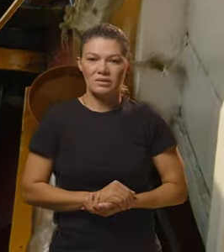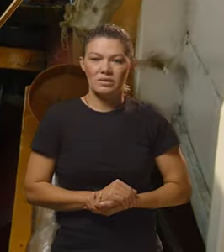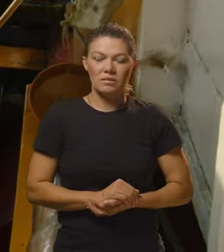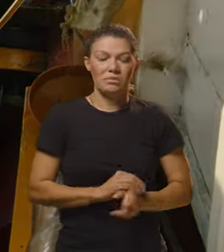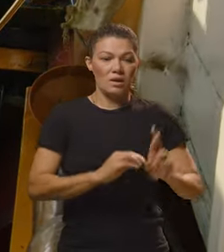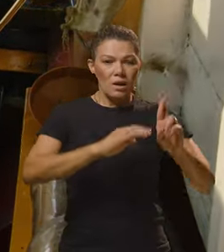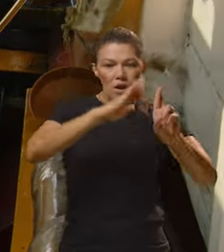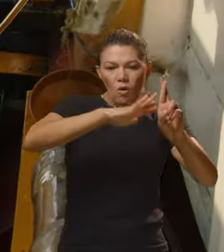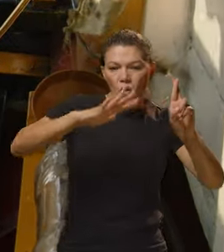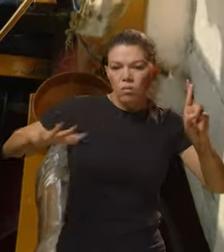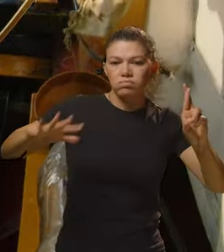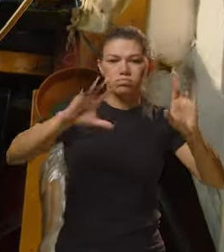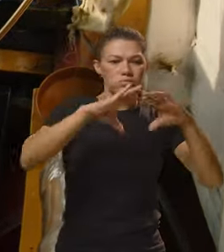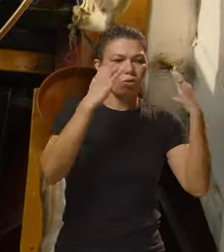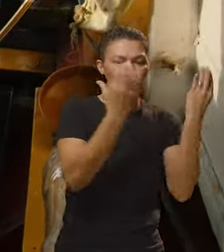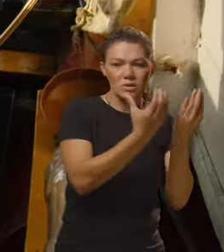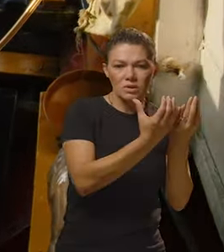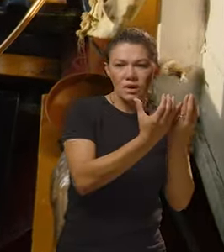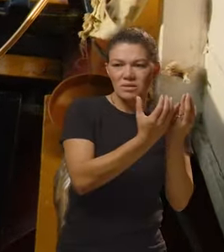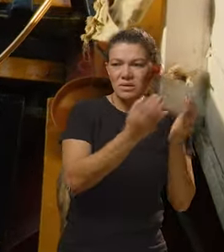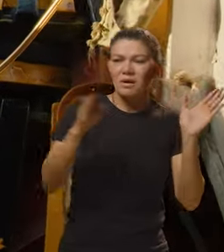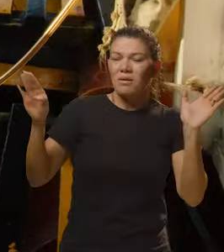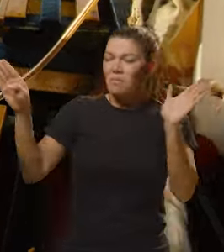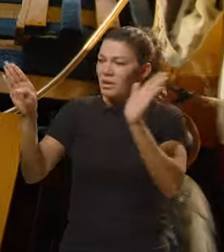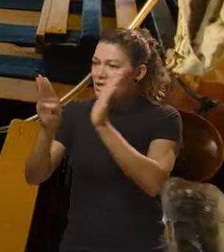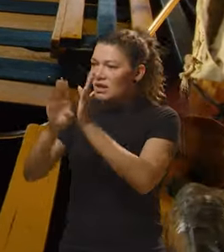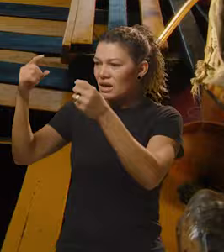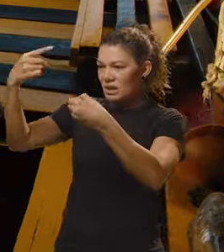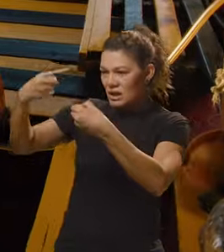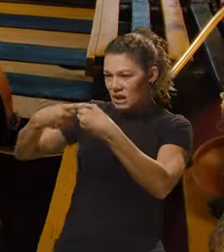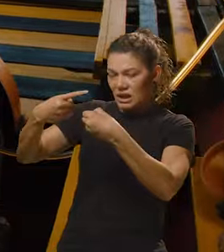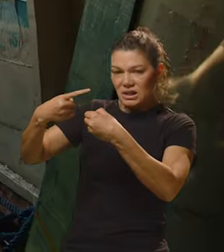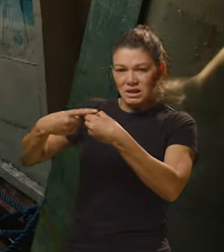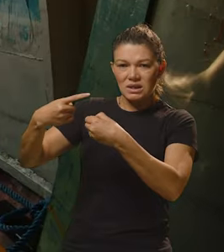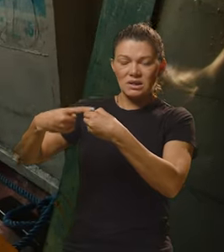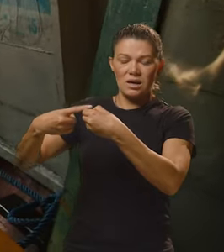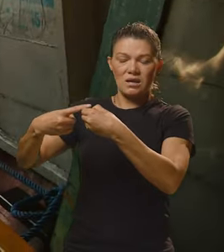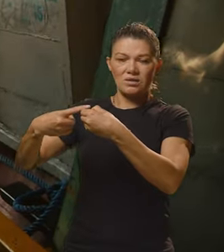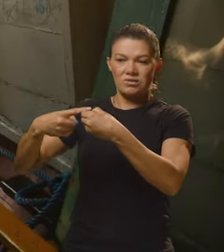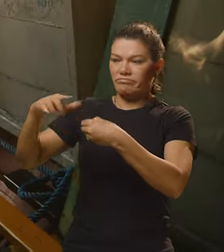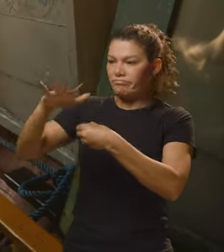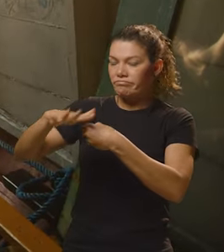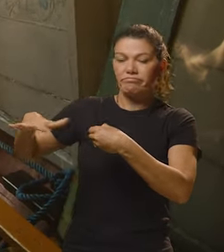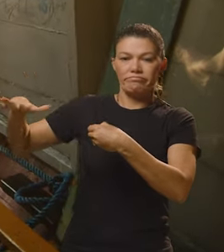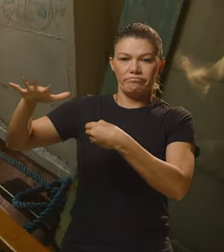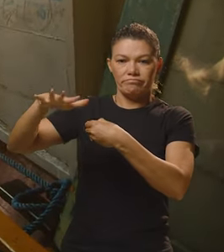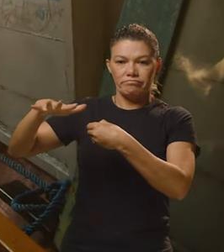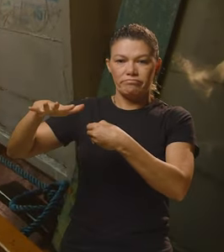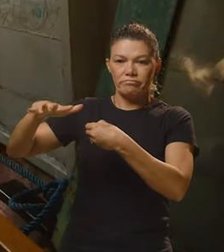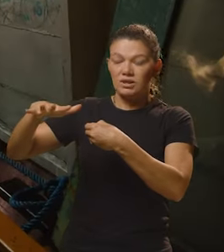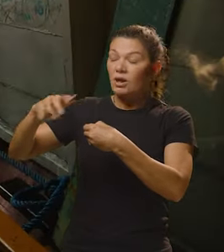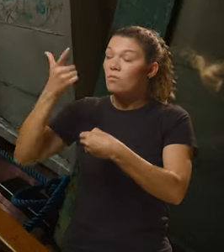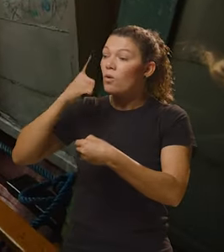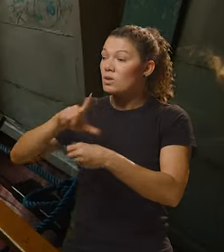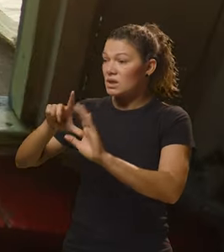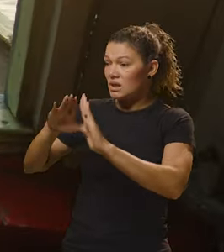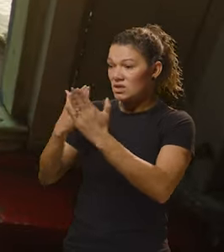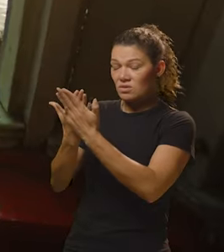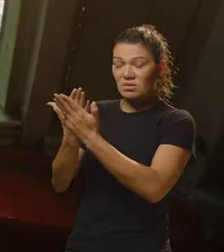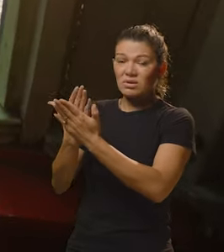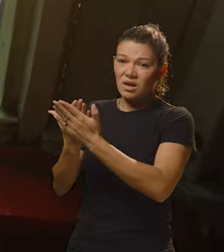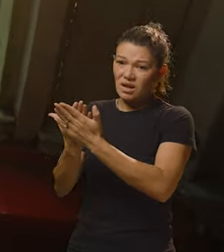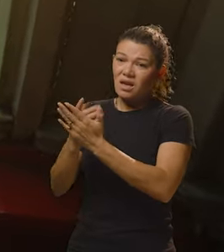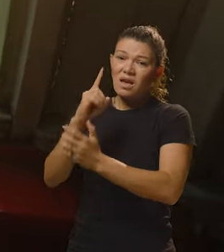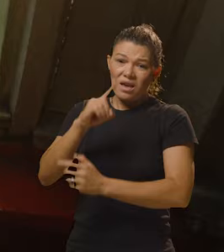A saída da comunidade ribeirinha para vir para a cidade, como nós chamamos, a área urbana da cidade,